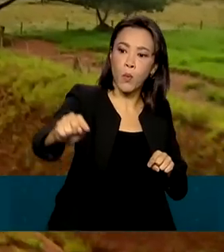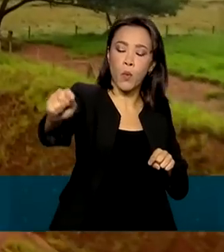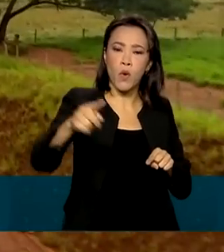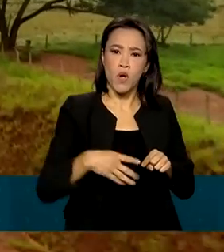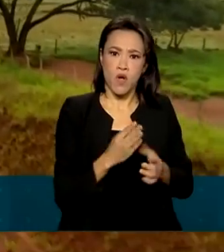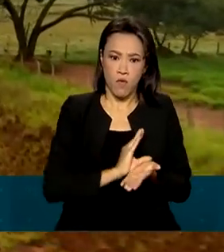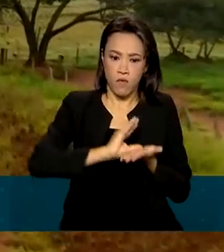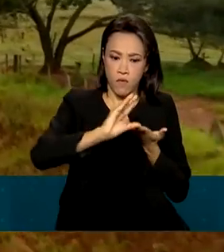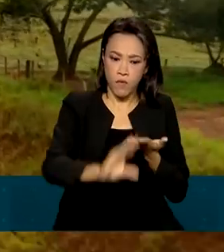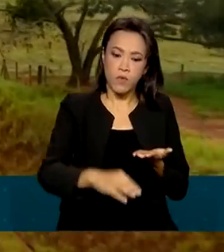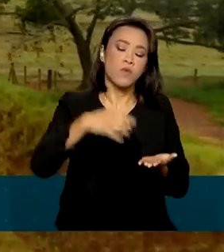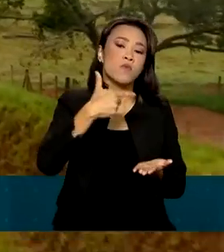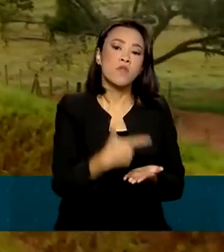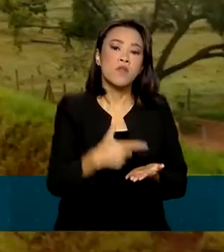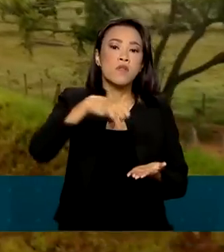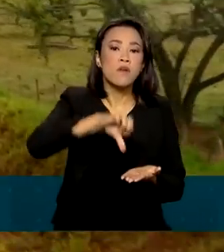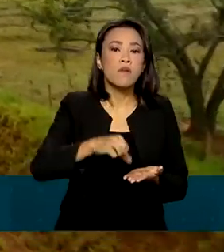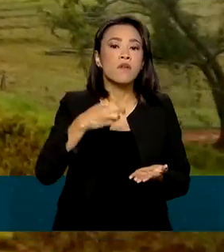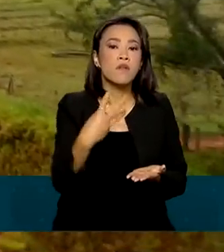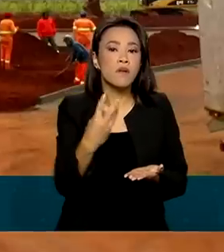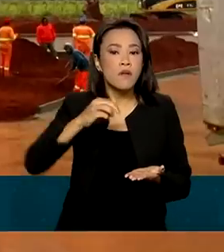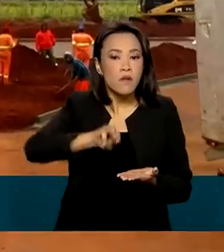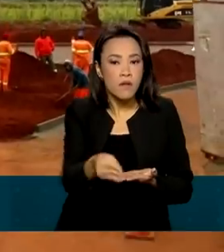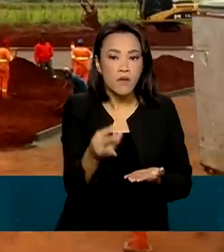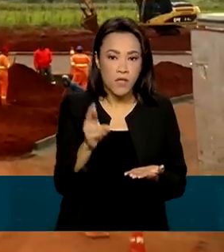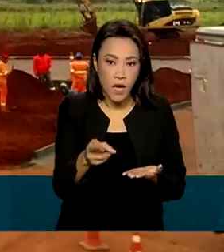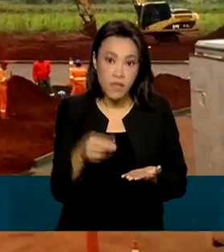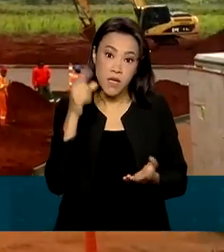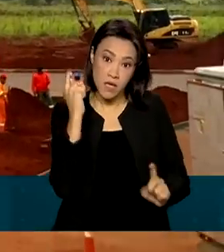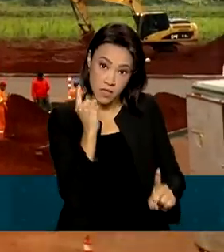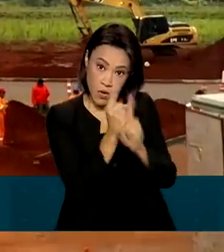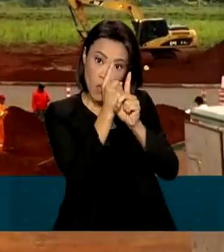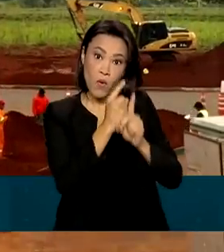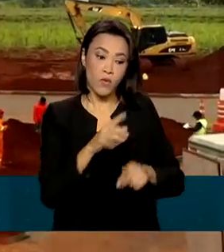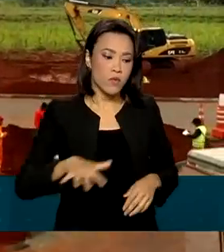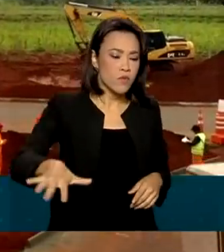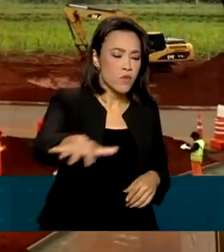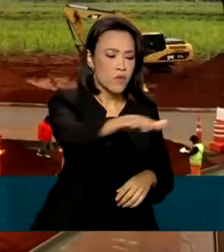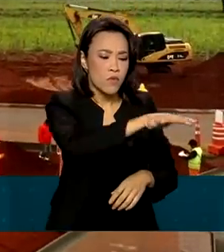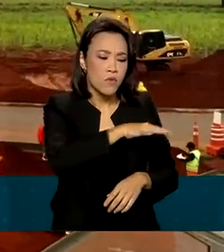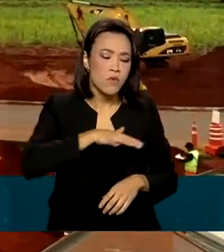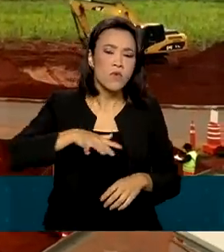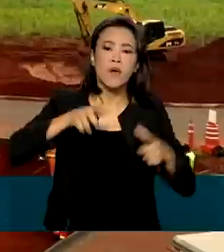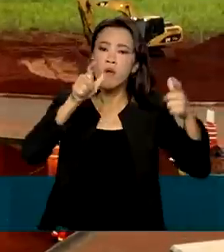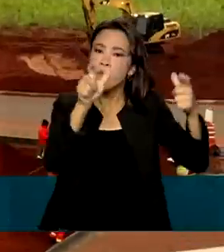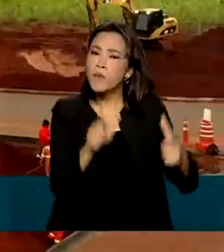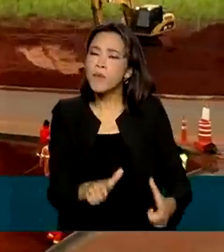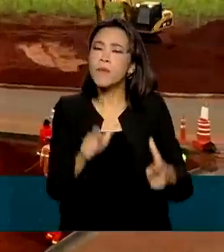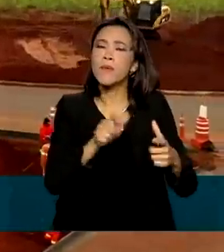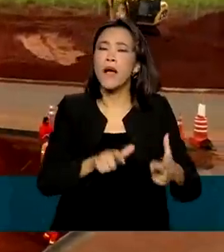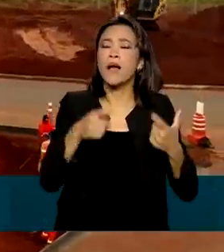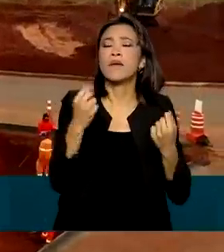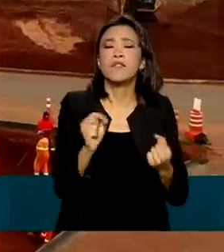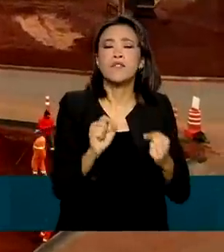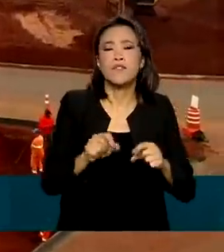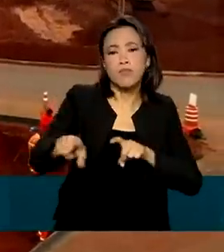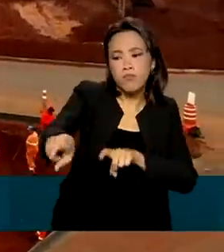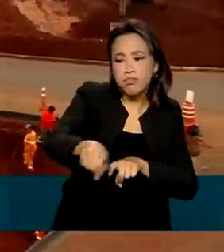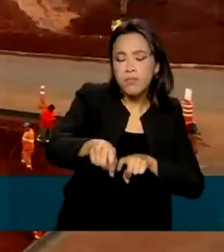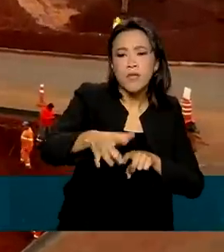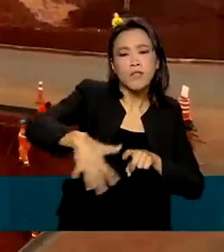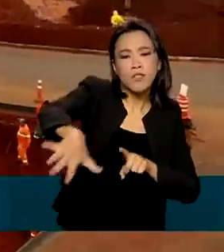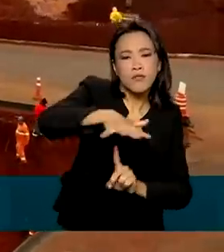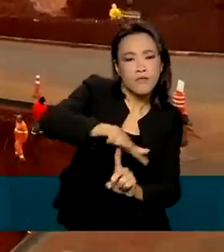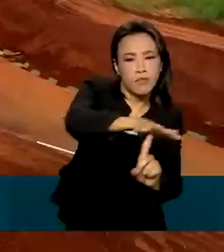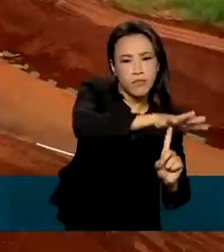293 milhões. O evento acontece aqui no Parque de Exposição da cidade. A rodovia liga o